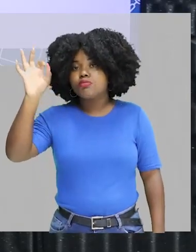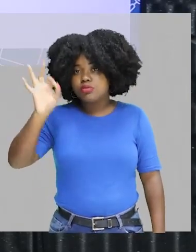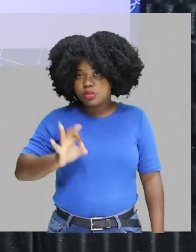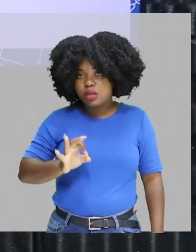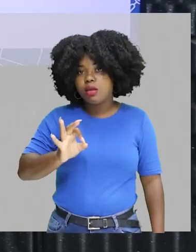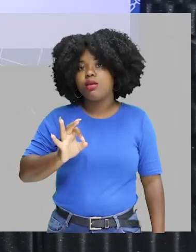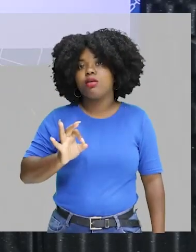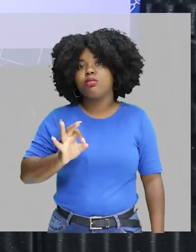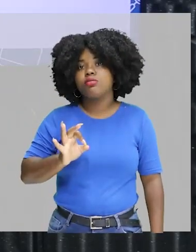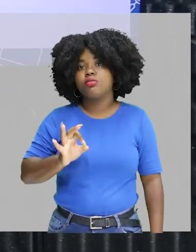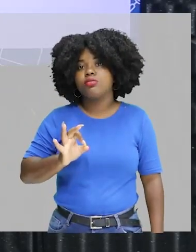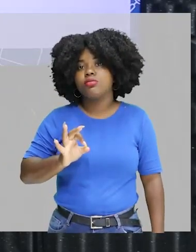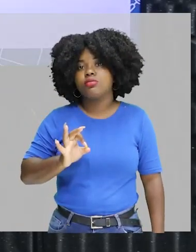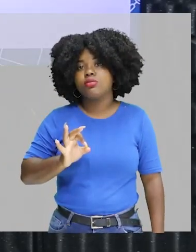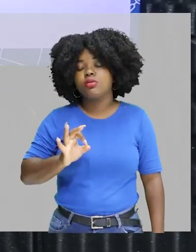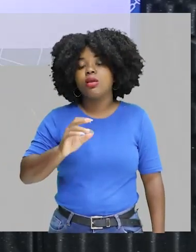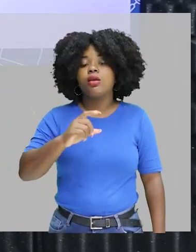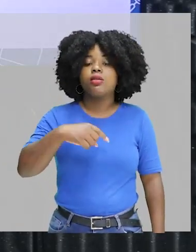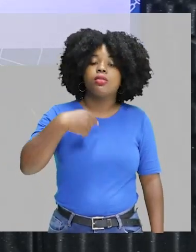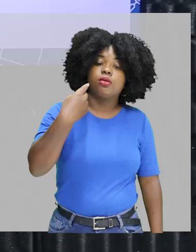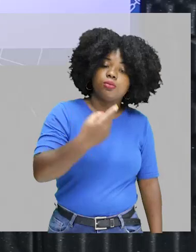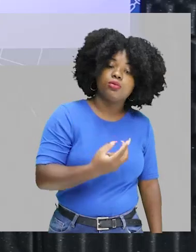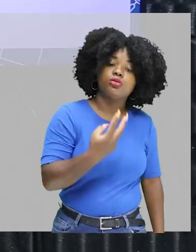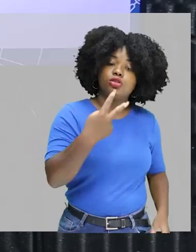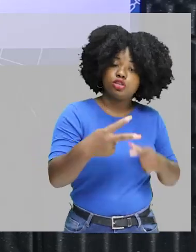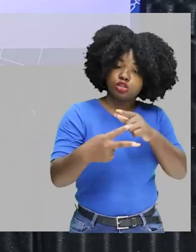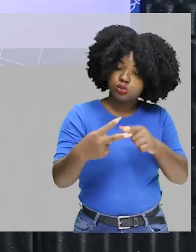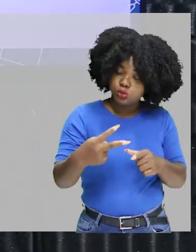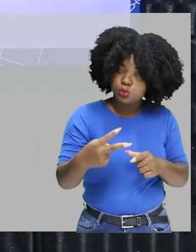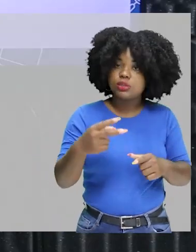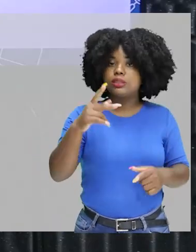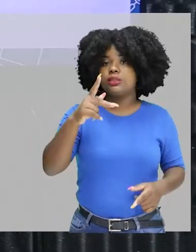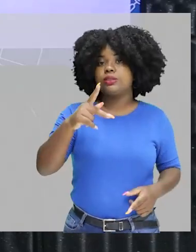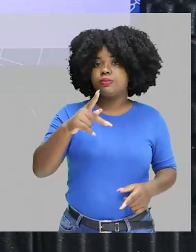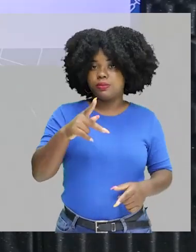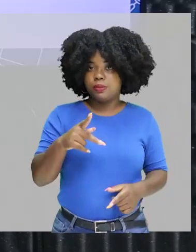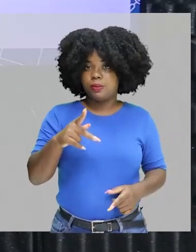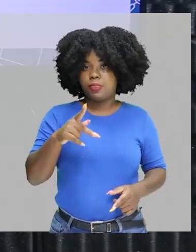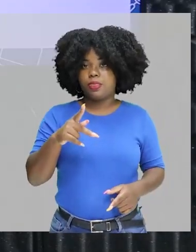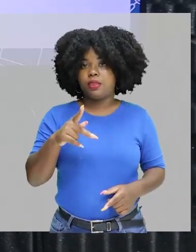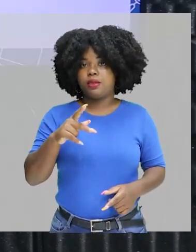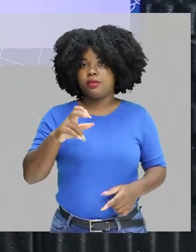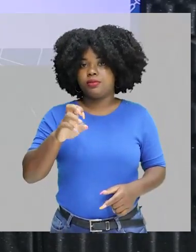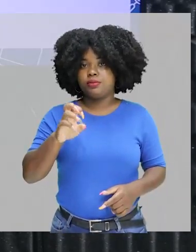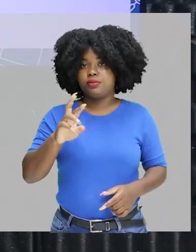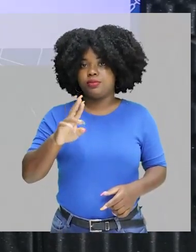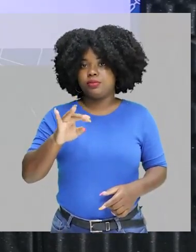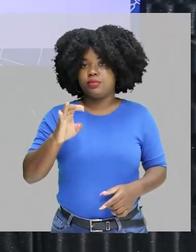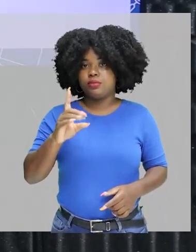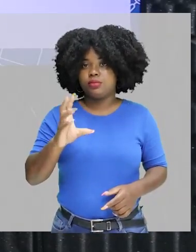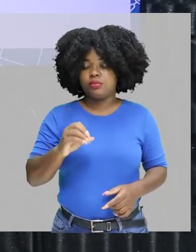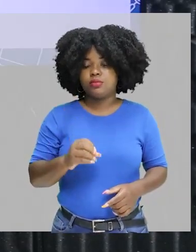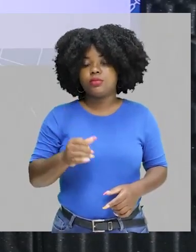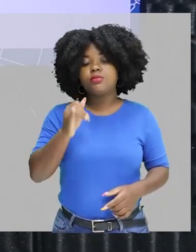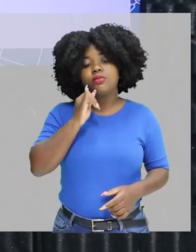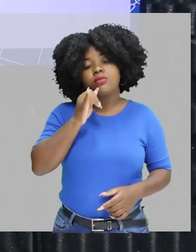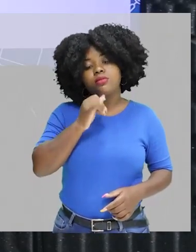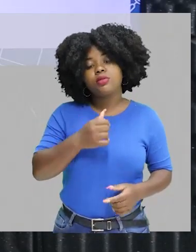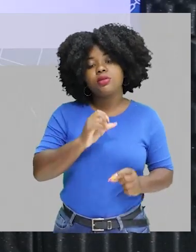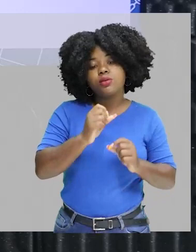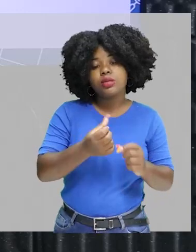após dois períodos de meia-vida, que, no nosso exemplo, equivale a